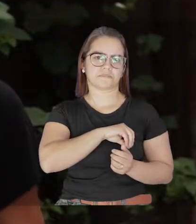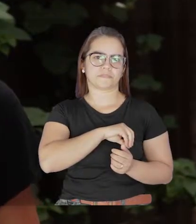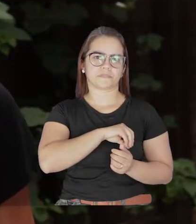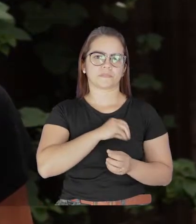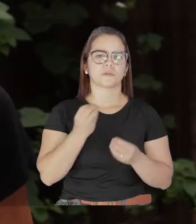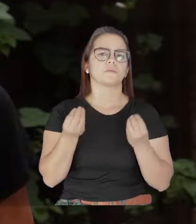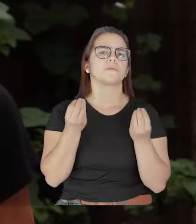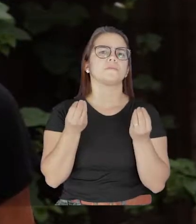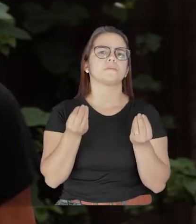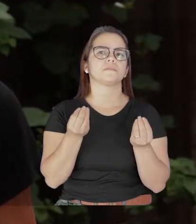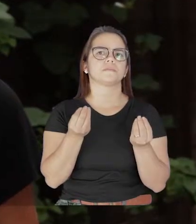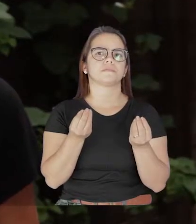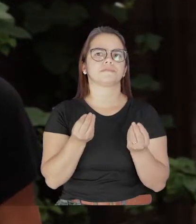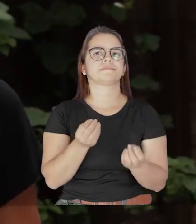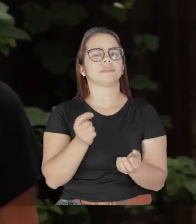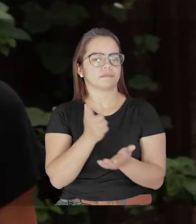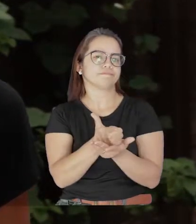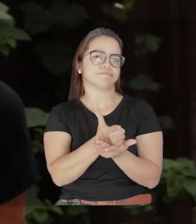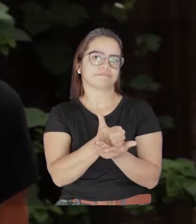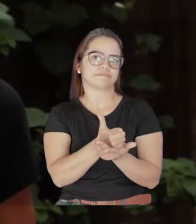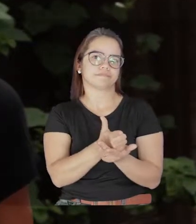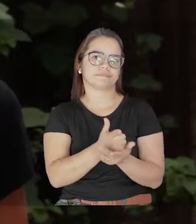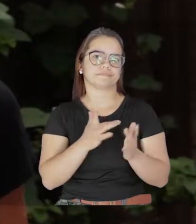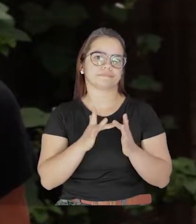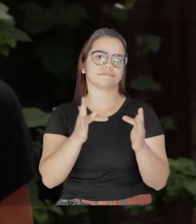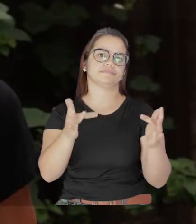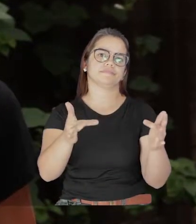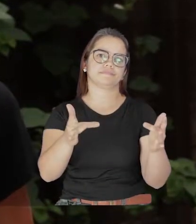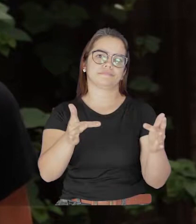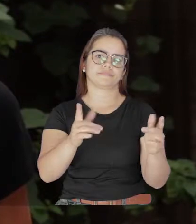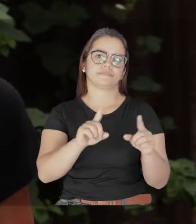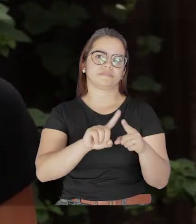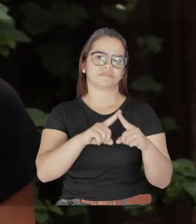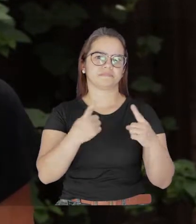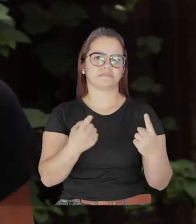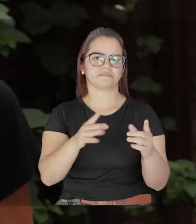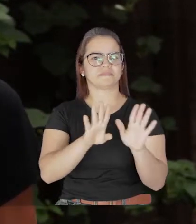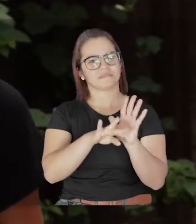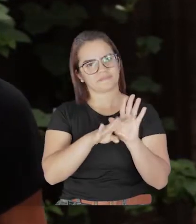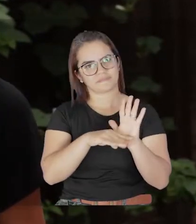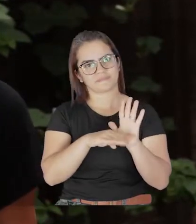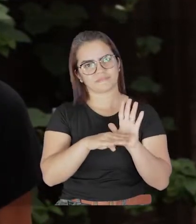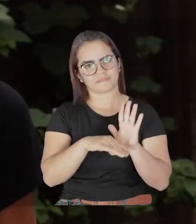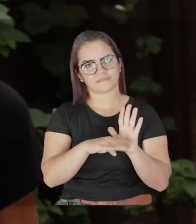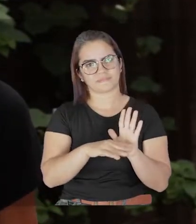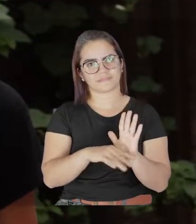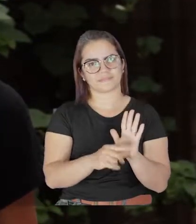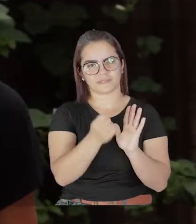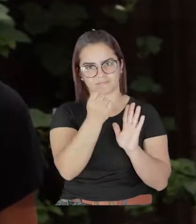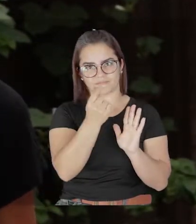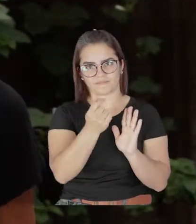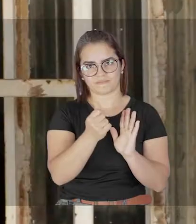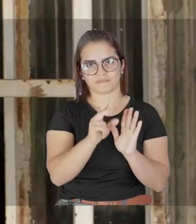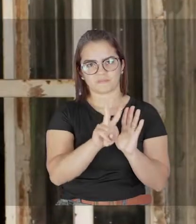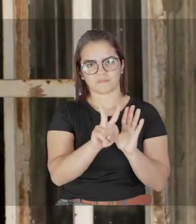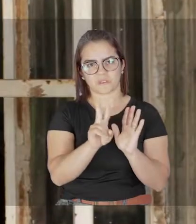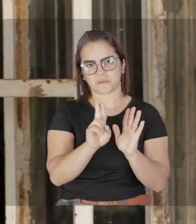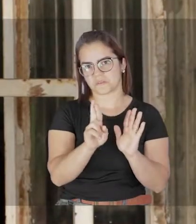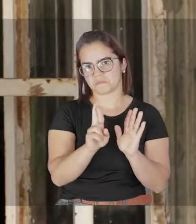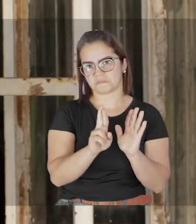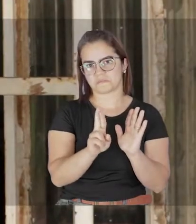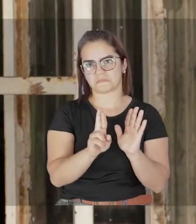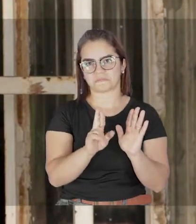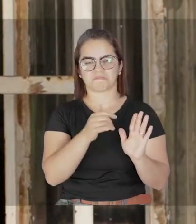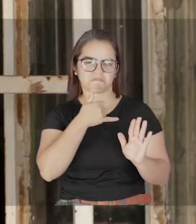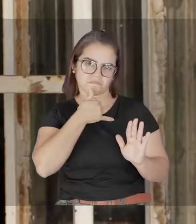comprar dela, mas eu vou fazer ela diminuir bem o valor dela até eu ter uns dois reais no bolso e dar pra ela. Isso que me deixa